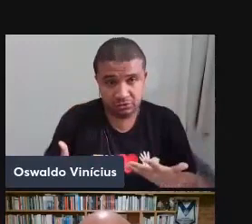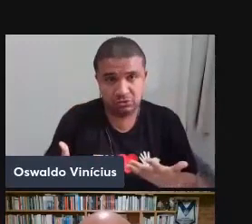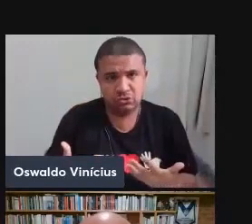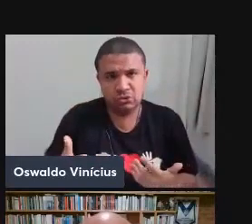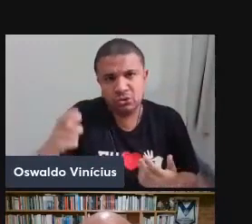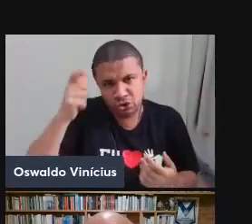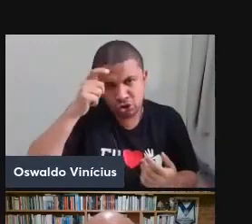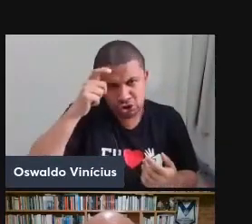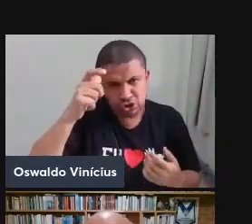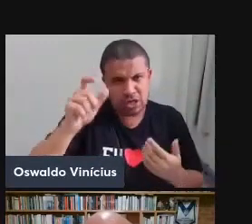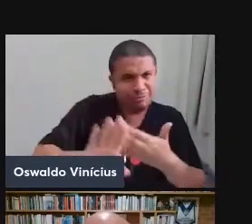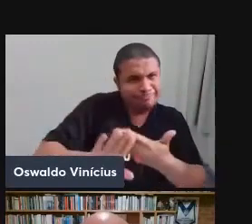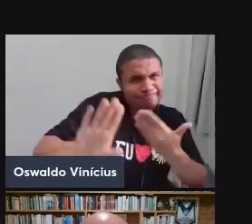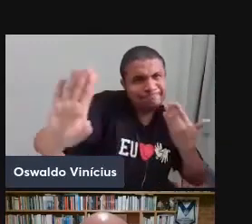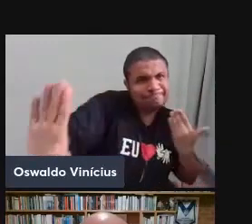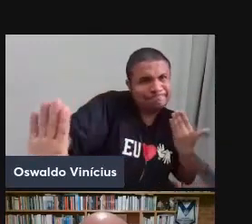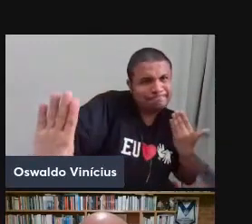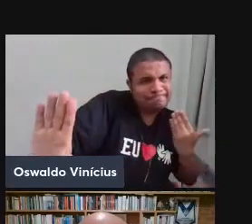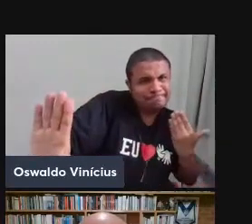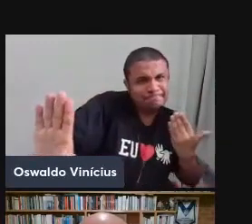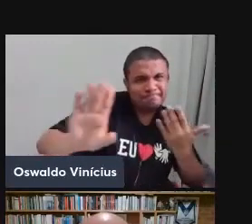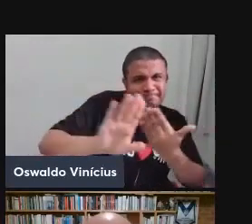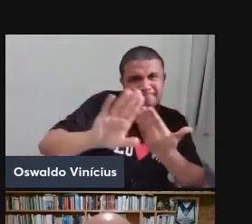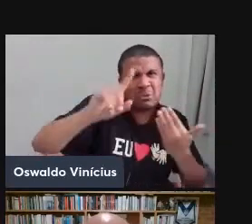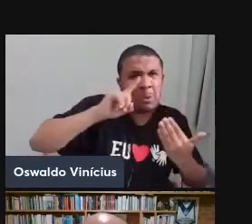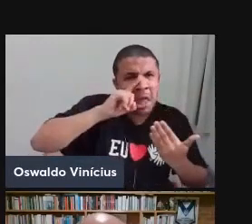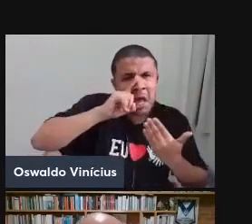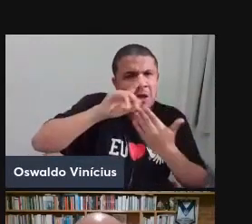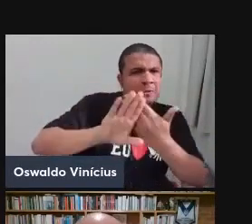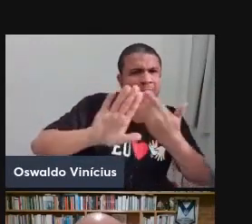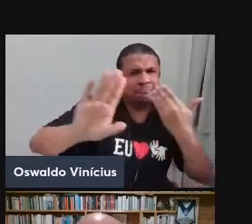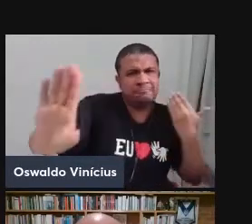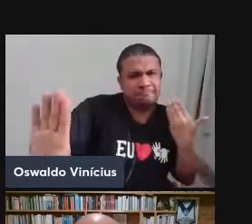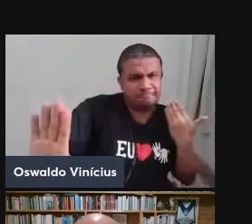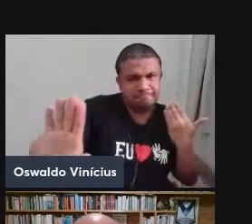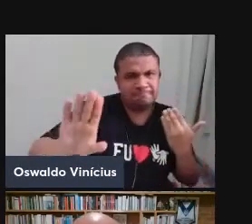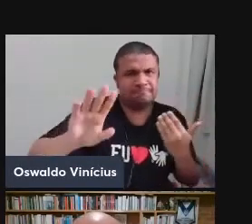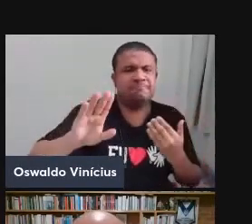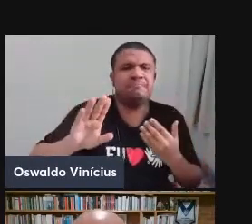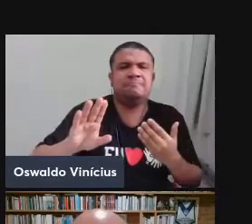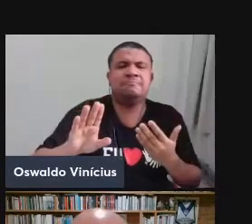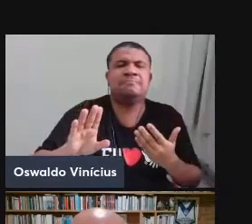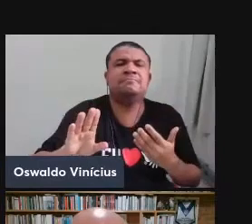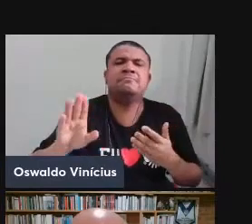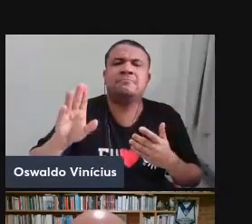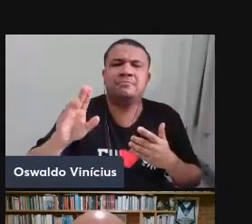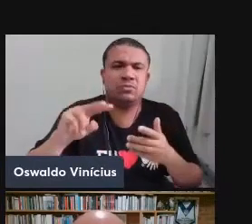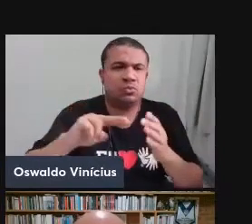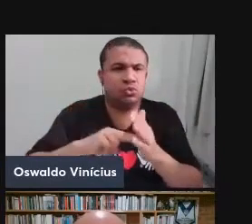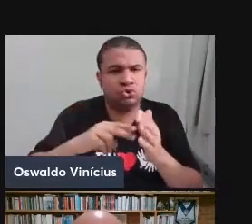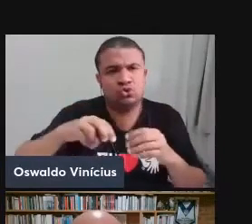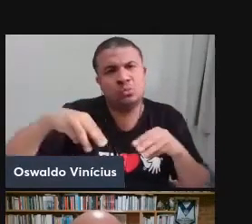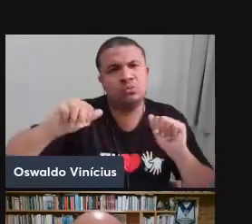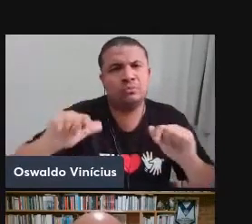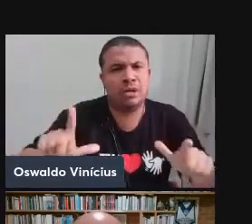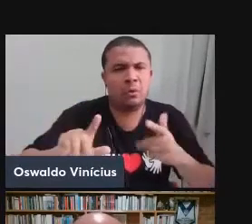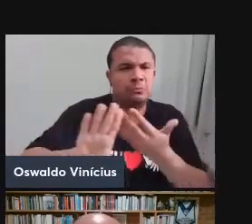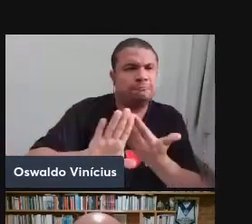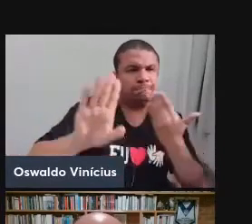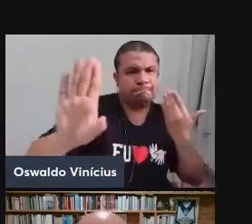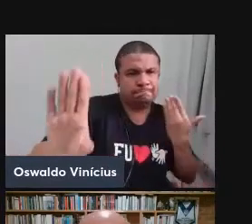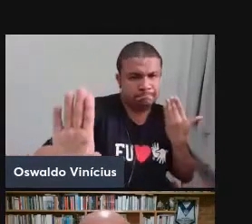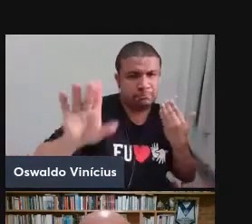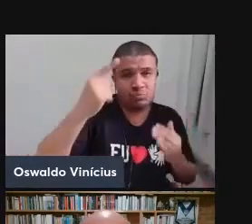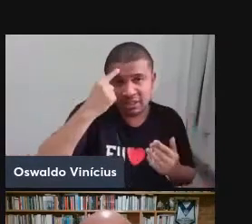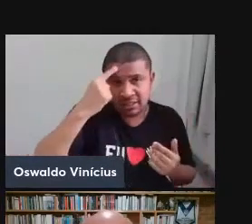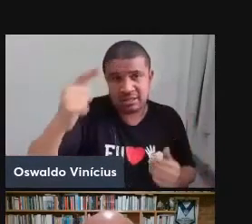demônio, por exemplo, como quem afasta de si um perigo, como quem afasta de si um determinado mal. Então, a